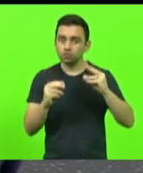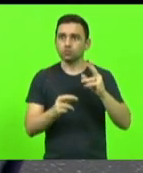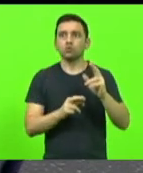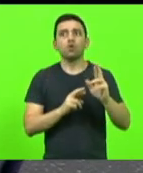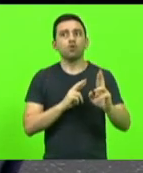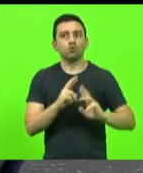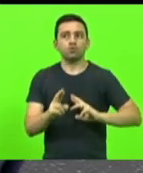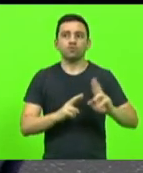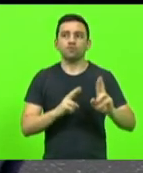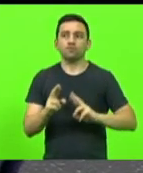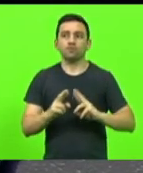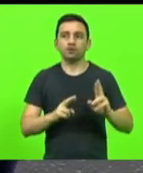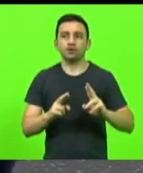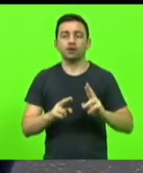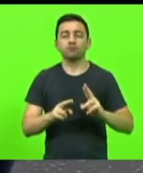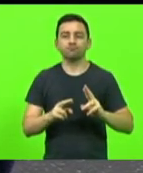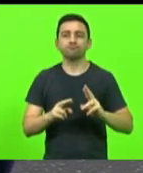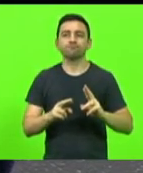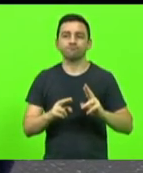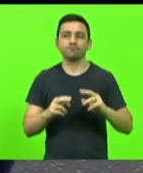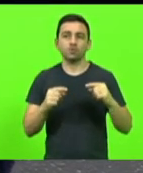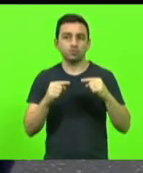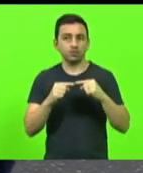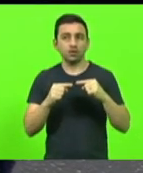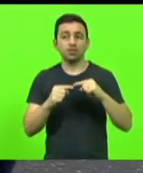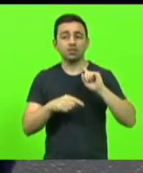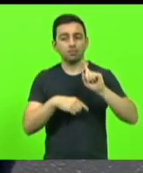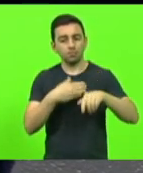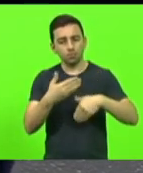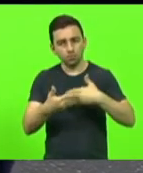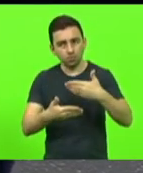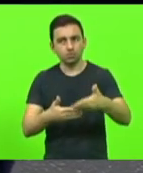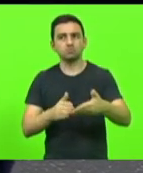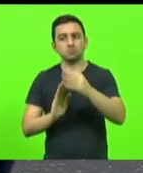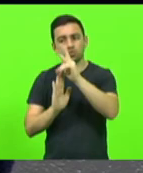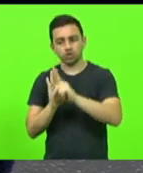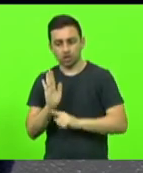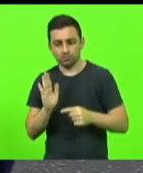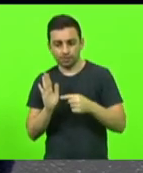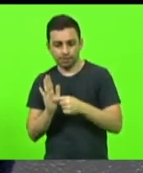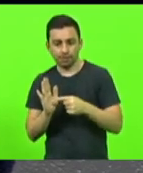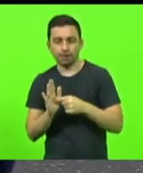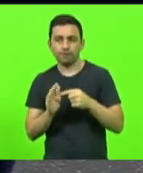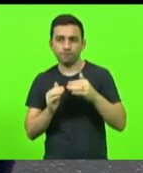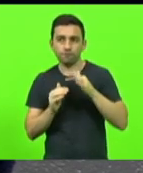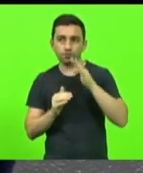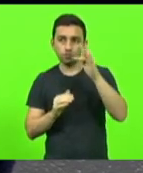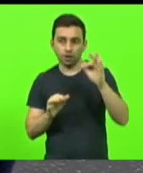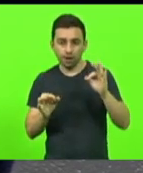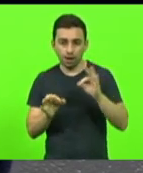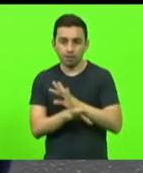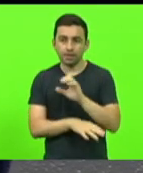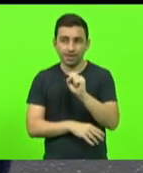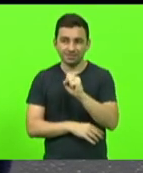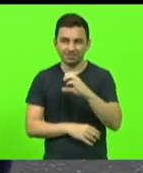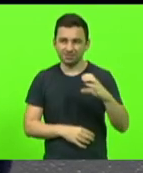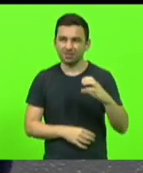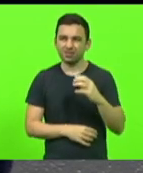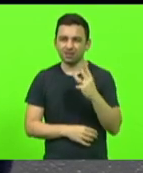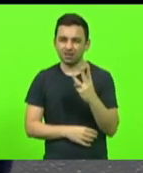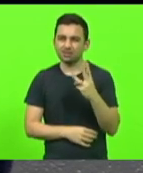o projeto definitivo de restauração da SC, especialmente a SC 350,